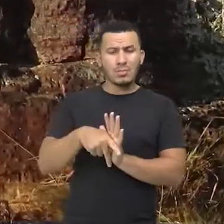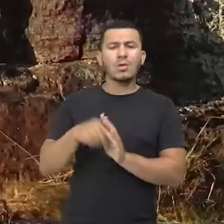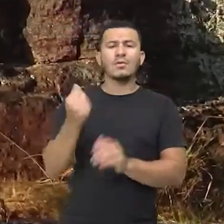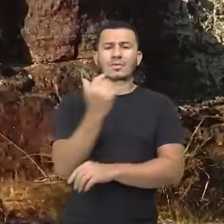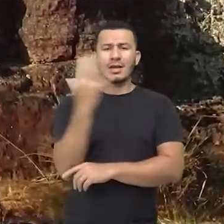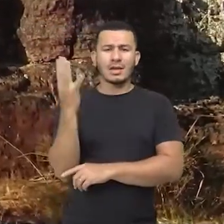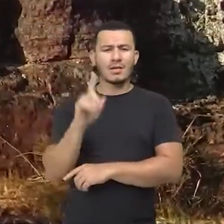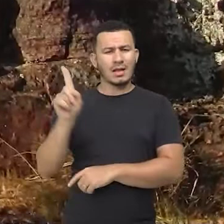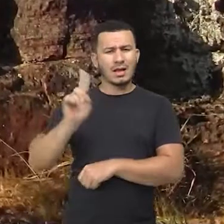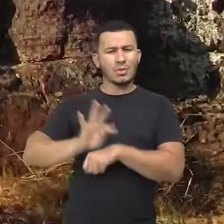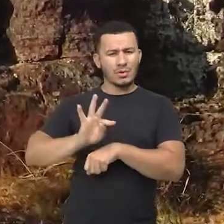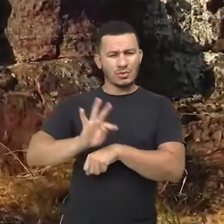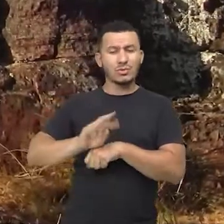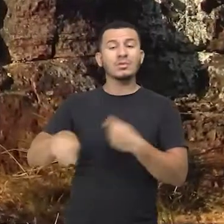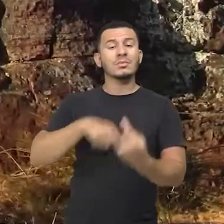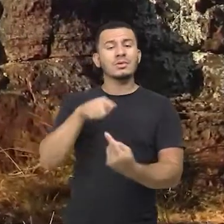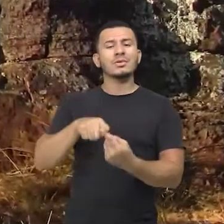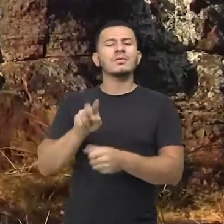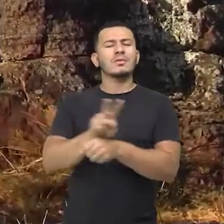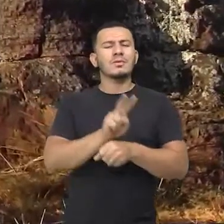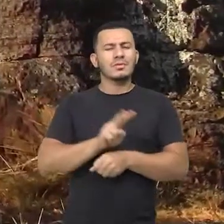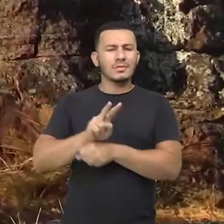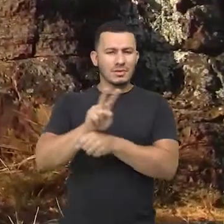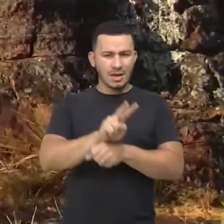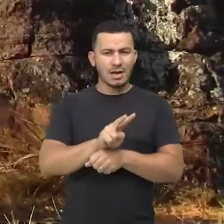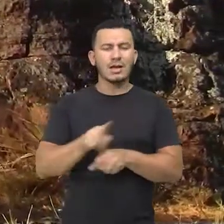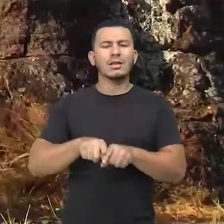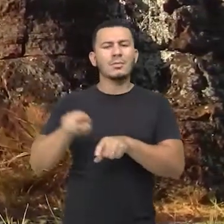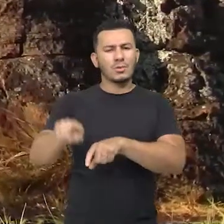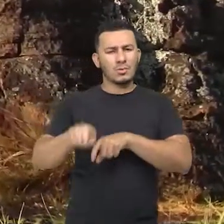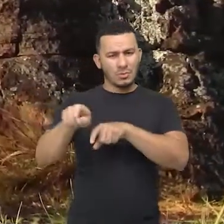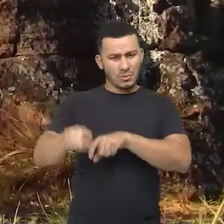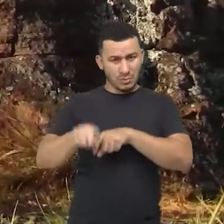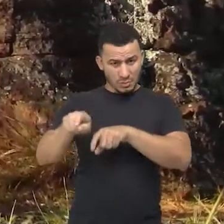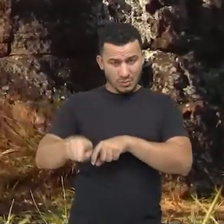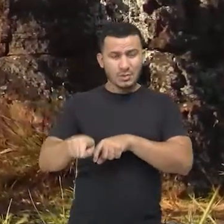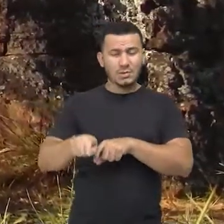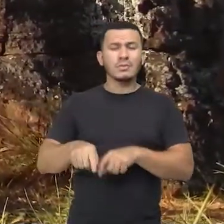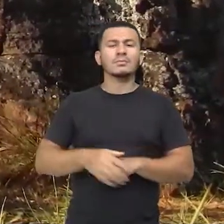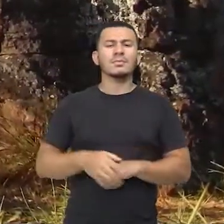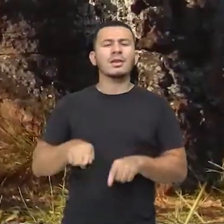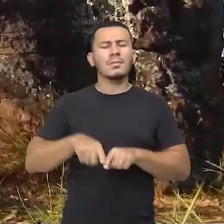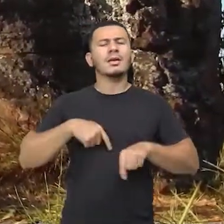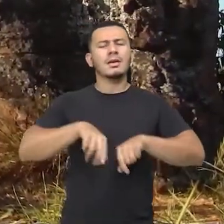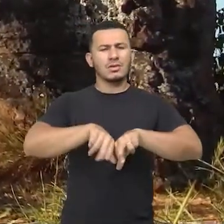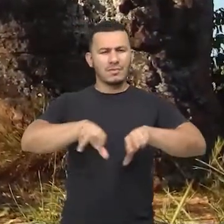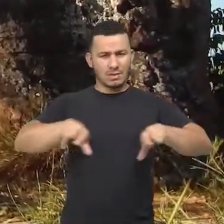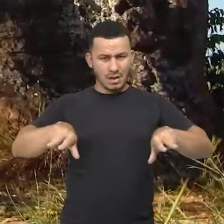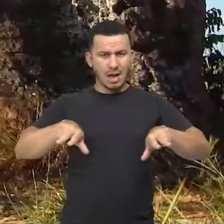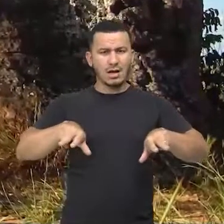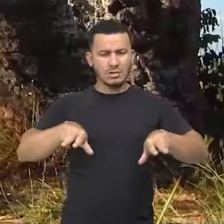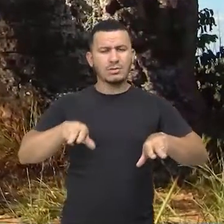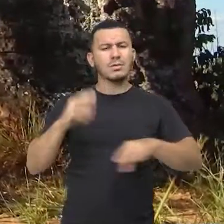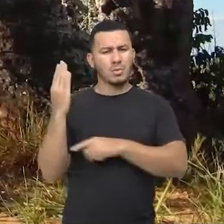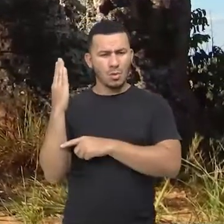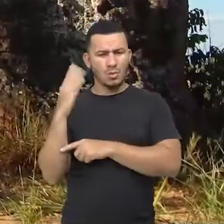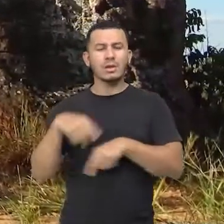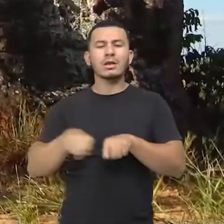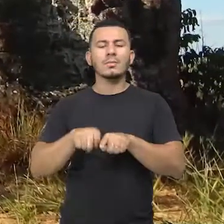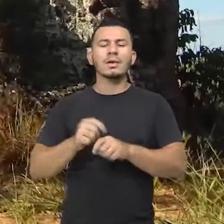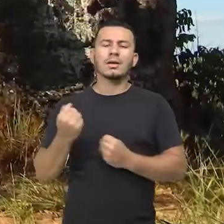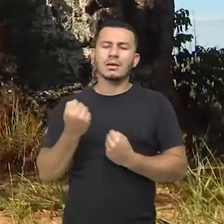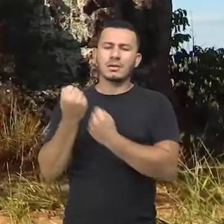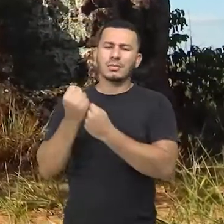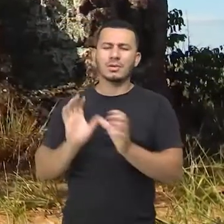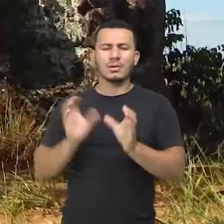Tocantins, com os objetivos de proteger e conservar os sítios paleontológicos, a diversidade biológica e apoiar grupos de pesquisa.